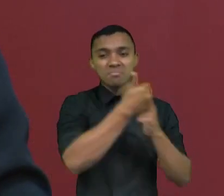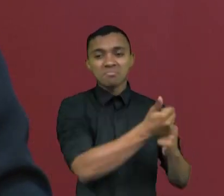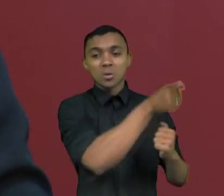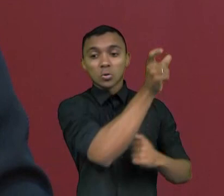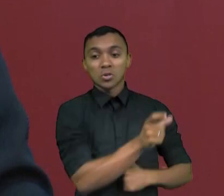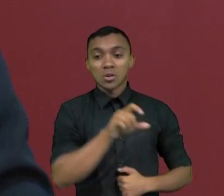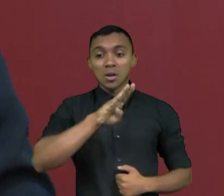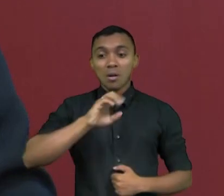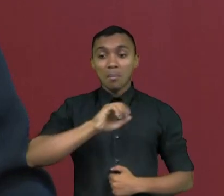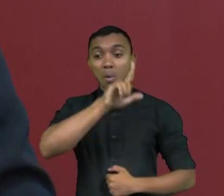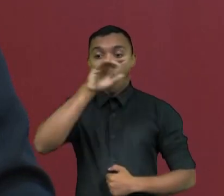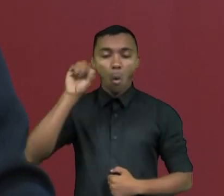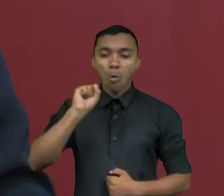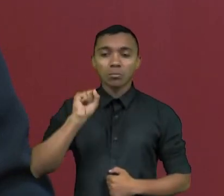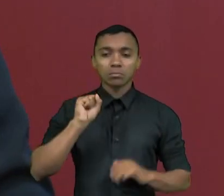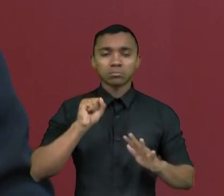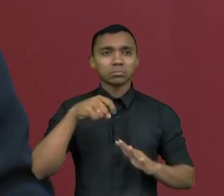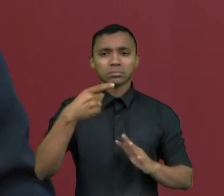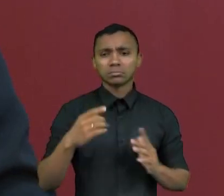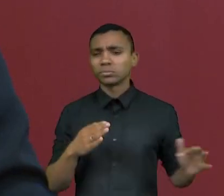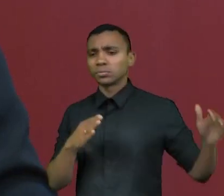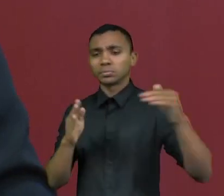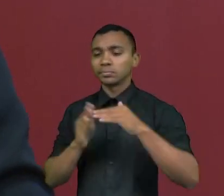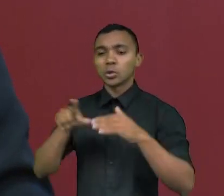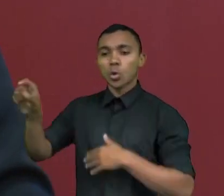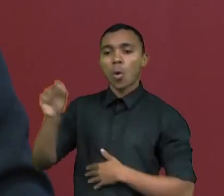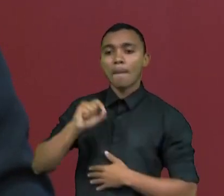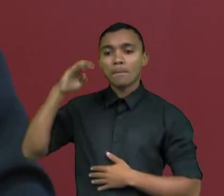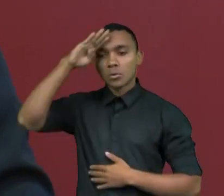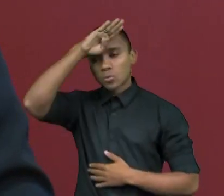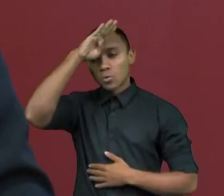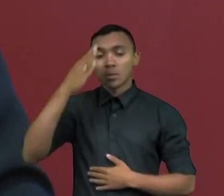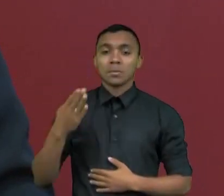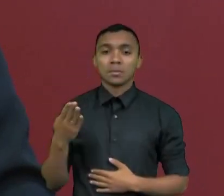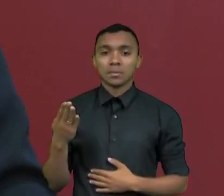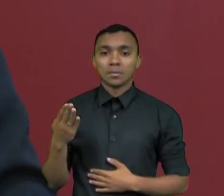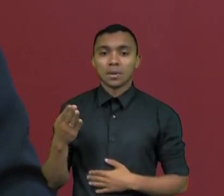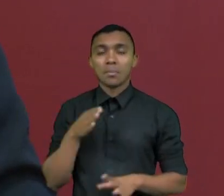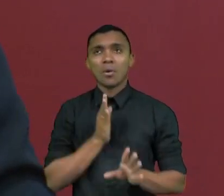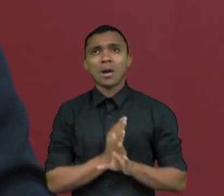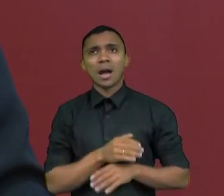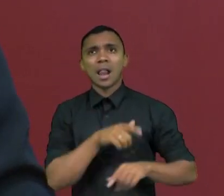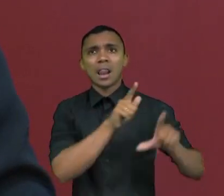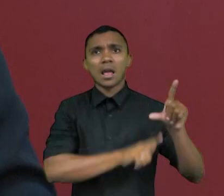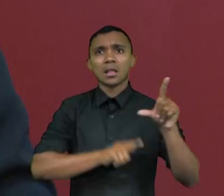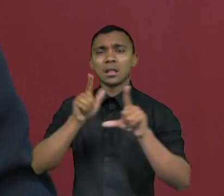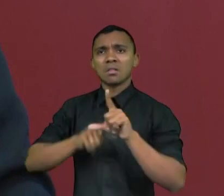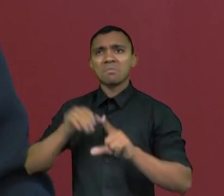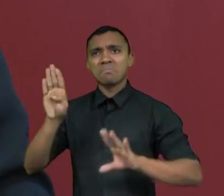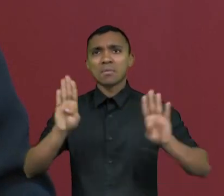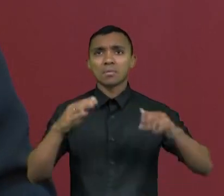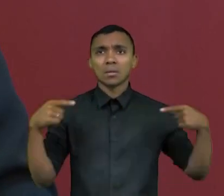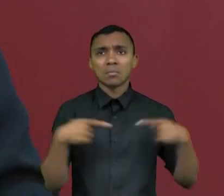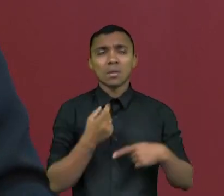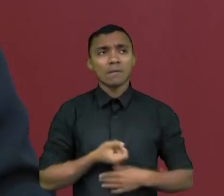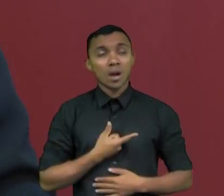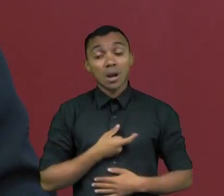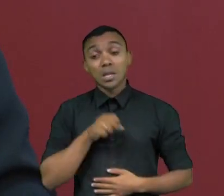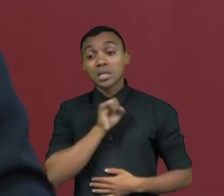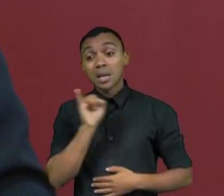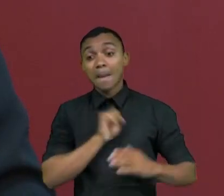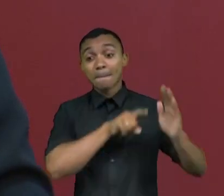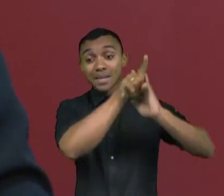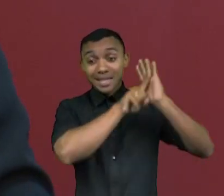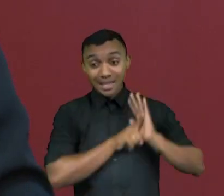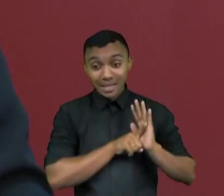primeiro turno da campanha, acabaram votando no Bolsonaro. Acho que queria um candidato que começasse com a letra B. E aí, obviamente, que se a pesquisa foi